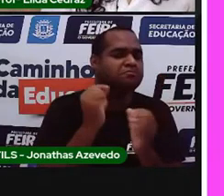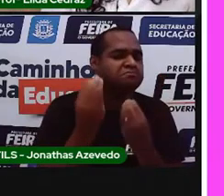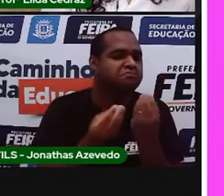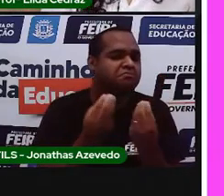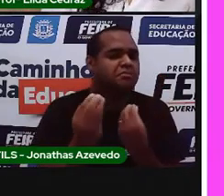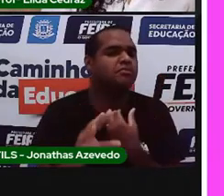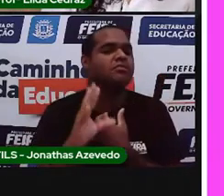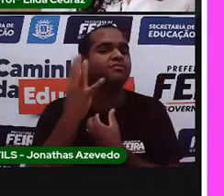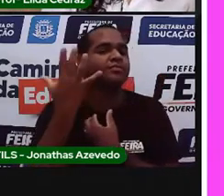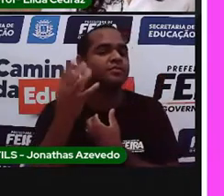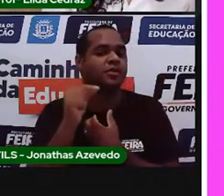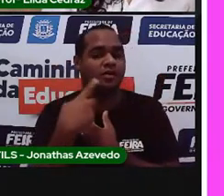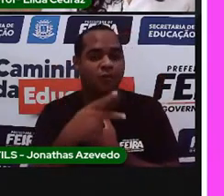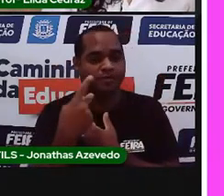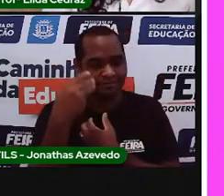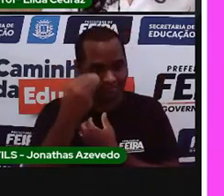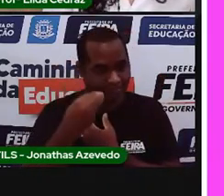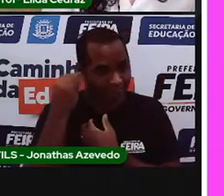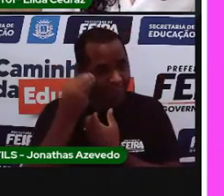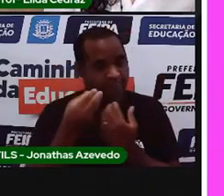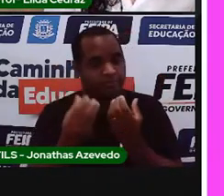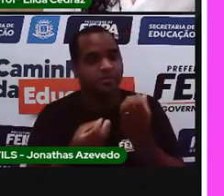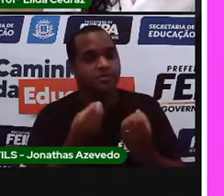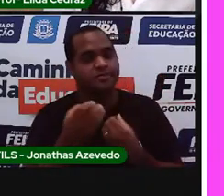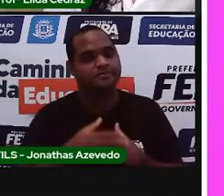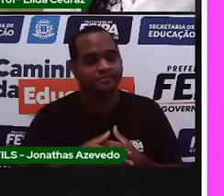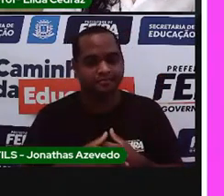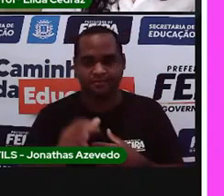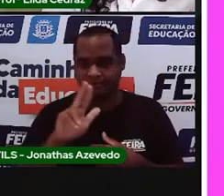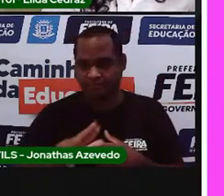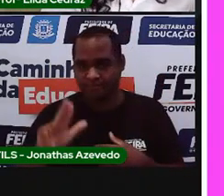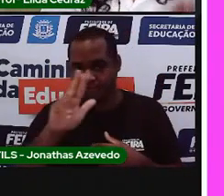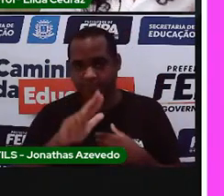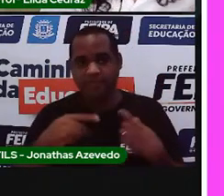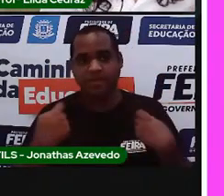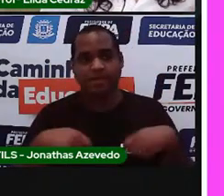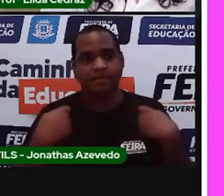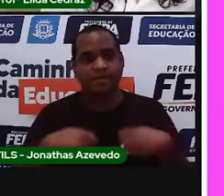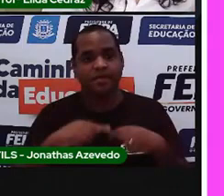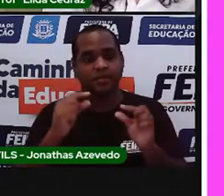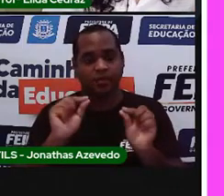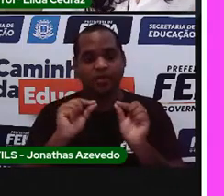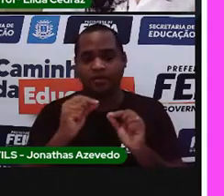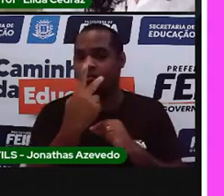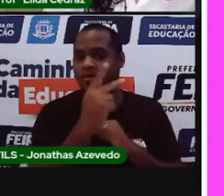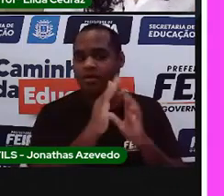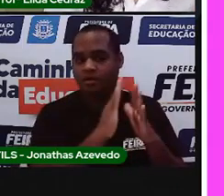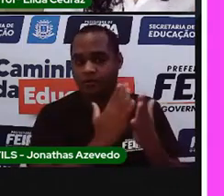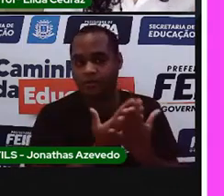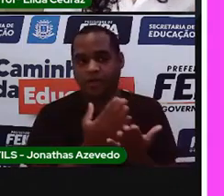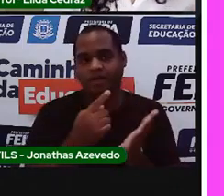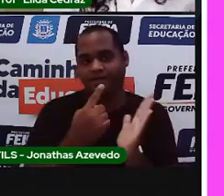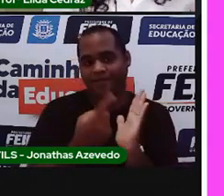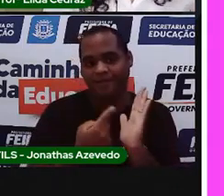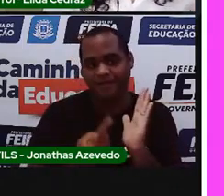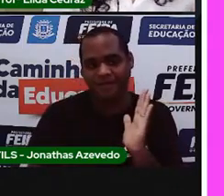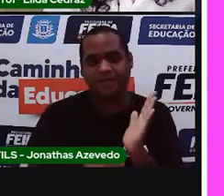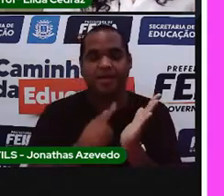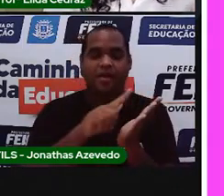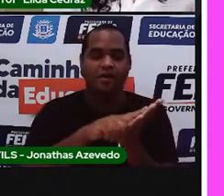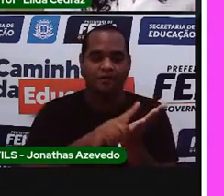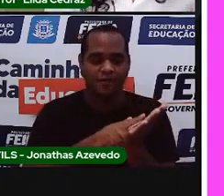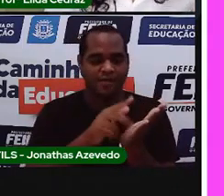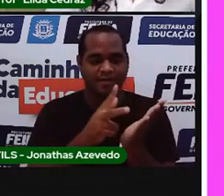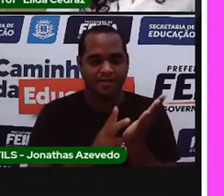aconteceu na sua experiência. Utilize o material usado por sua escola. O caderno, a folha